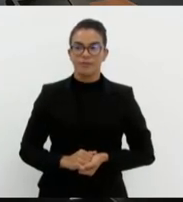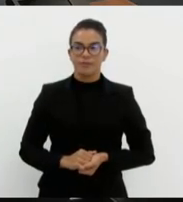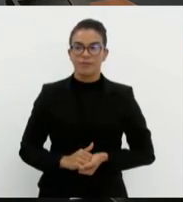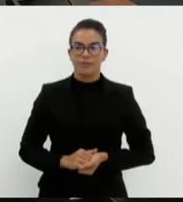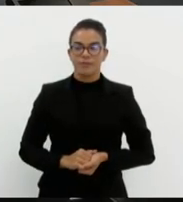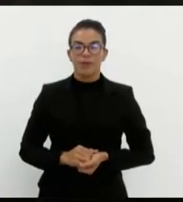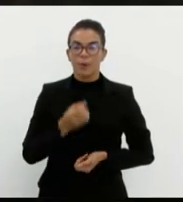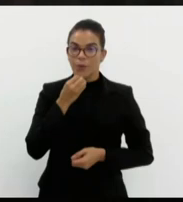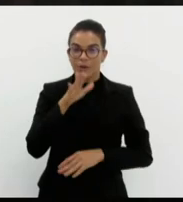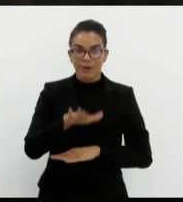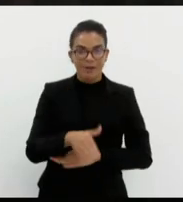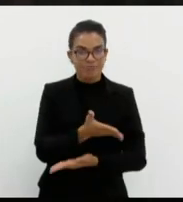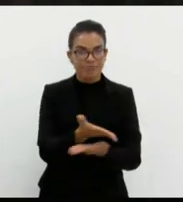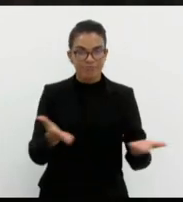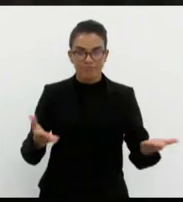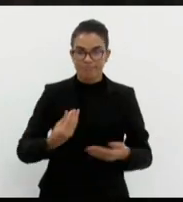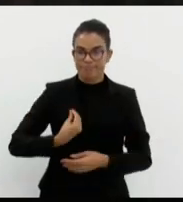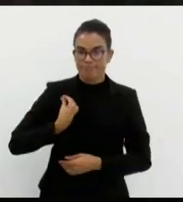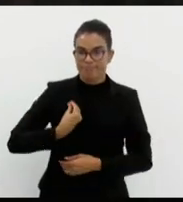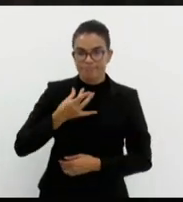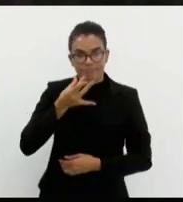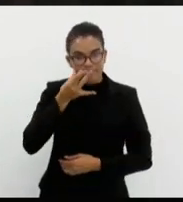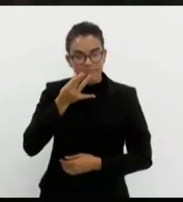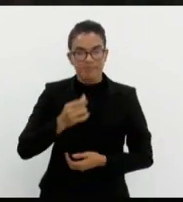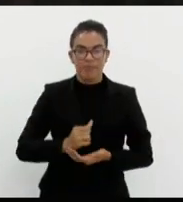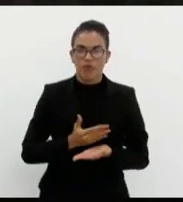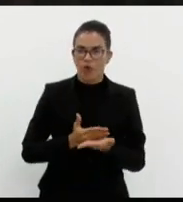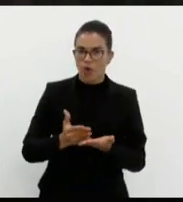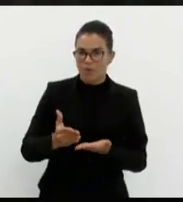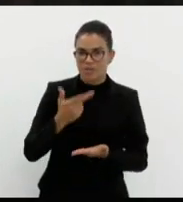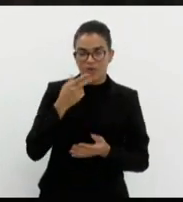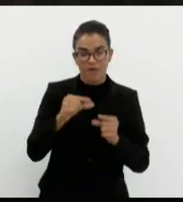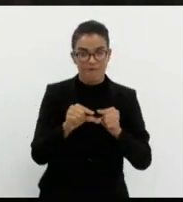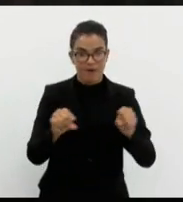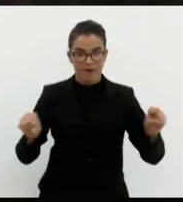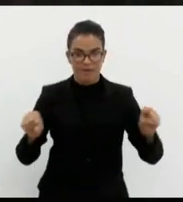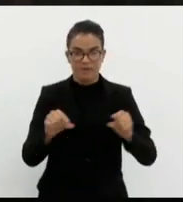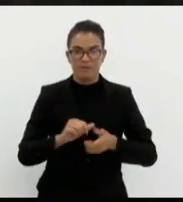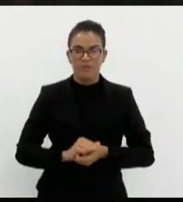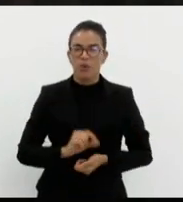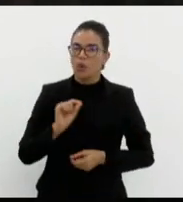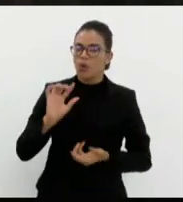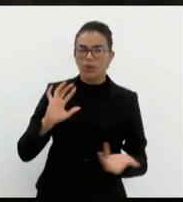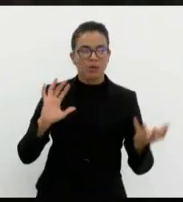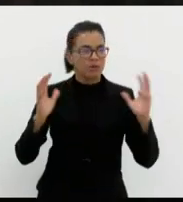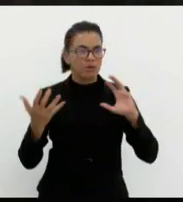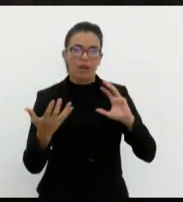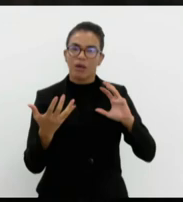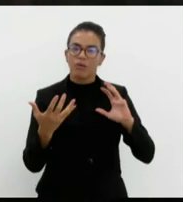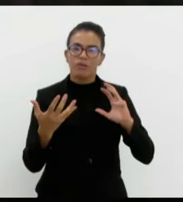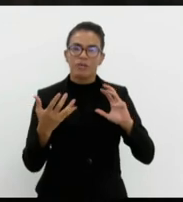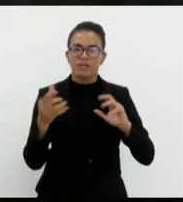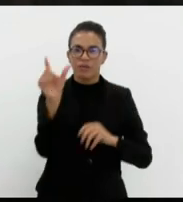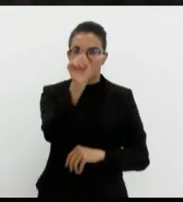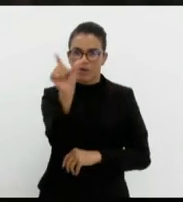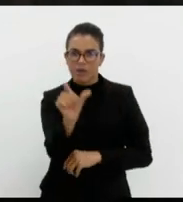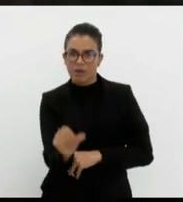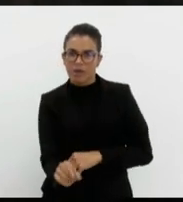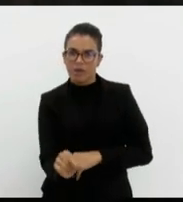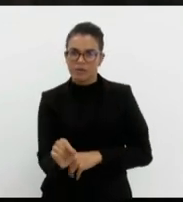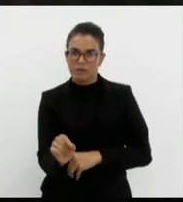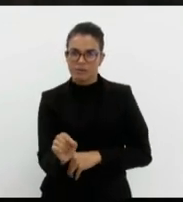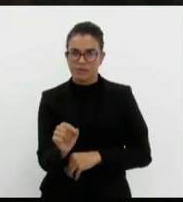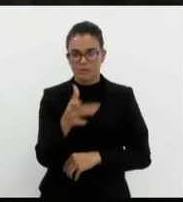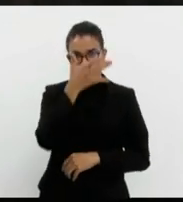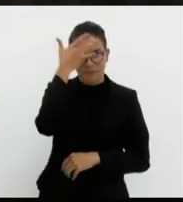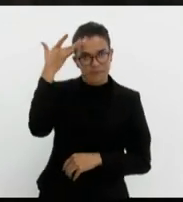Boa tarde para todos presentes. Vou começar logo com a frase. O que está acontecendo na faixa de Gaza com o povo palestino não